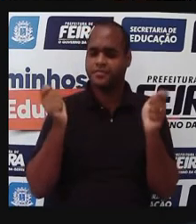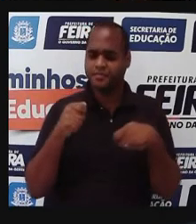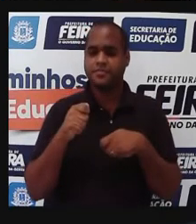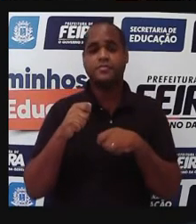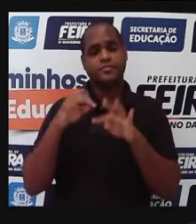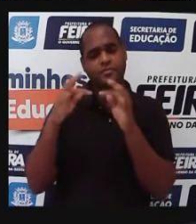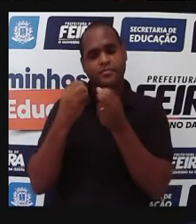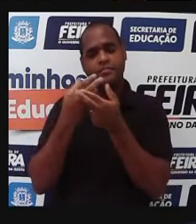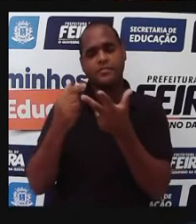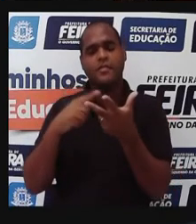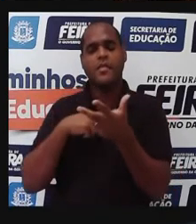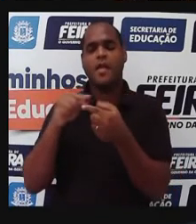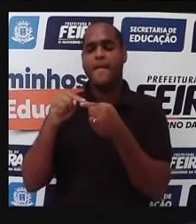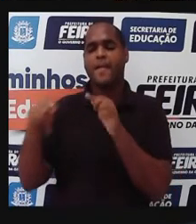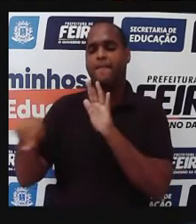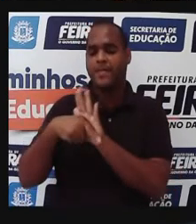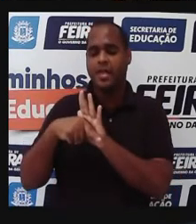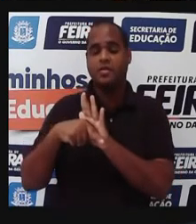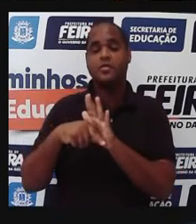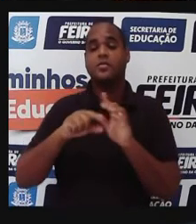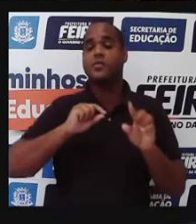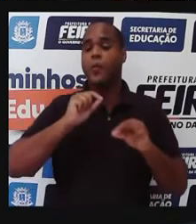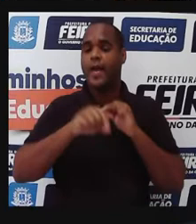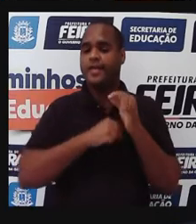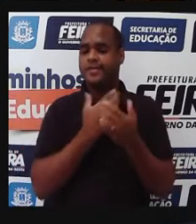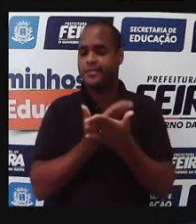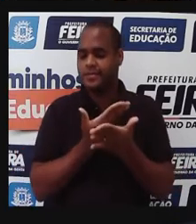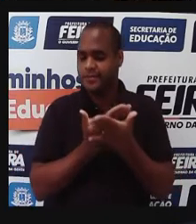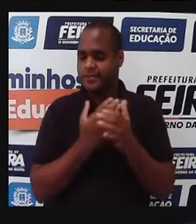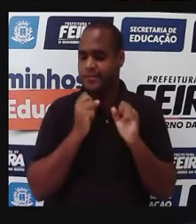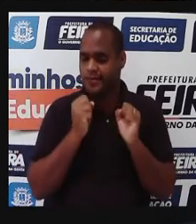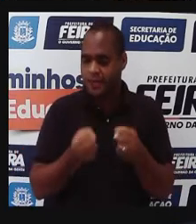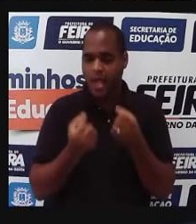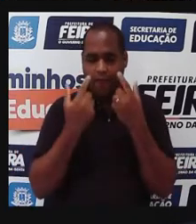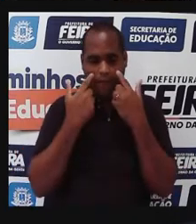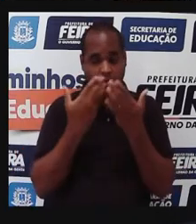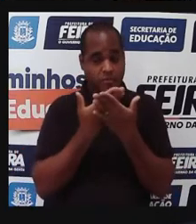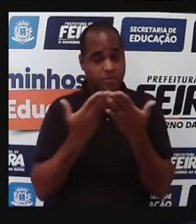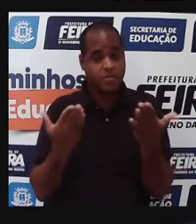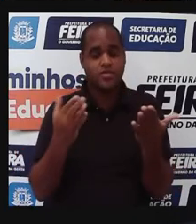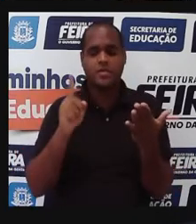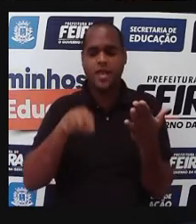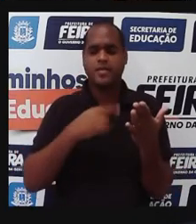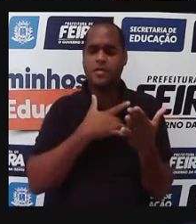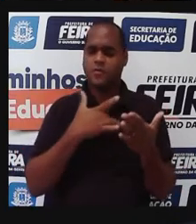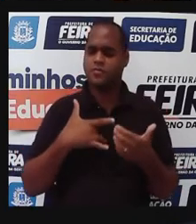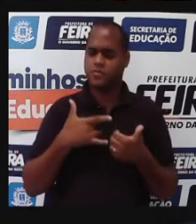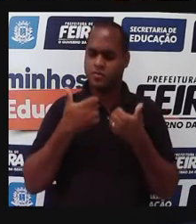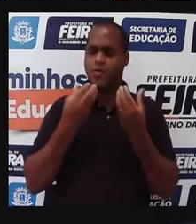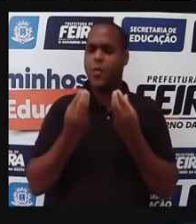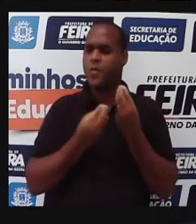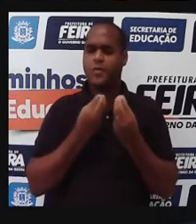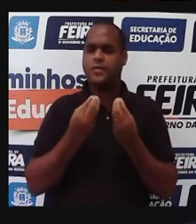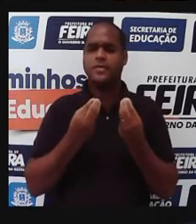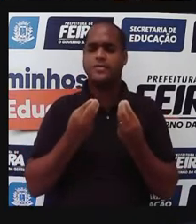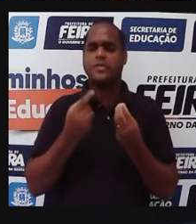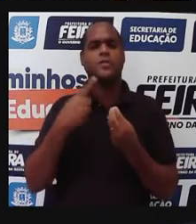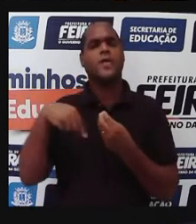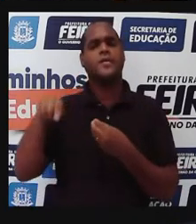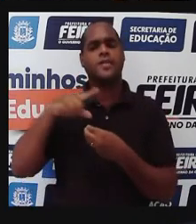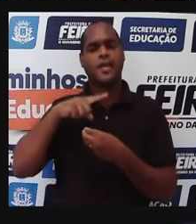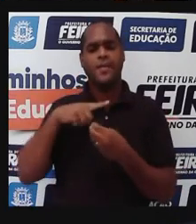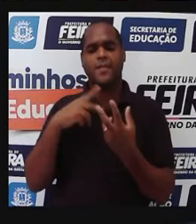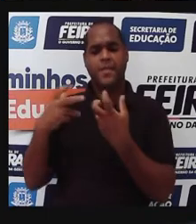tudo isso faz parte desse estudo, desse olhar sobre essas condições de higiene. E o que nós percebemos?